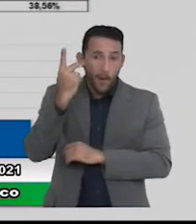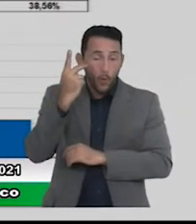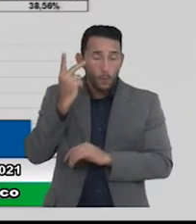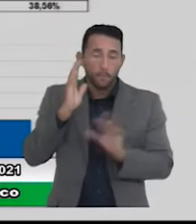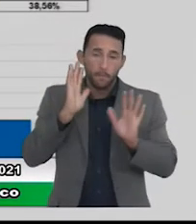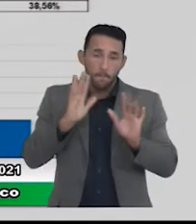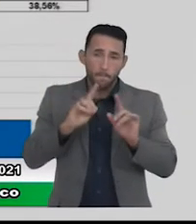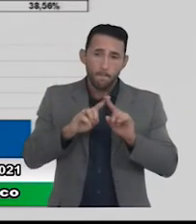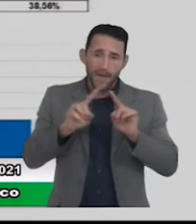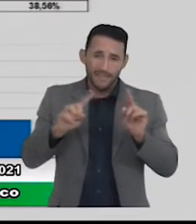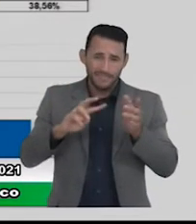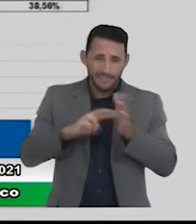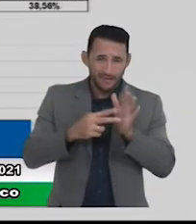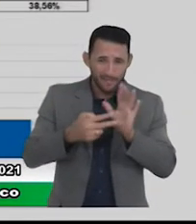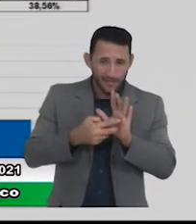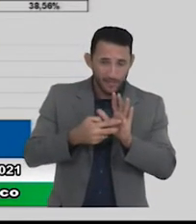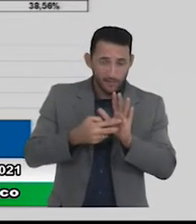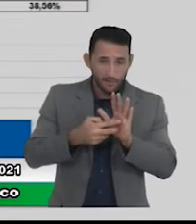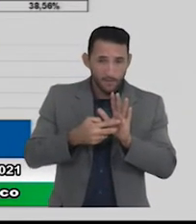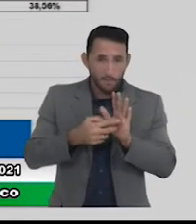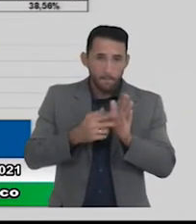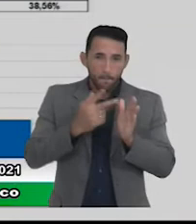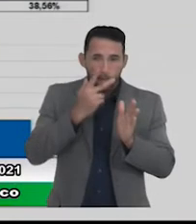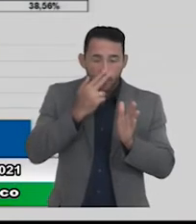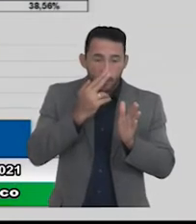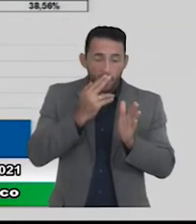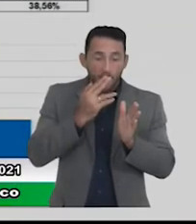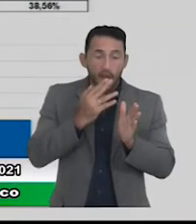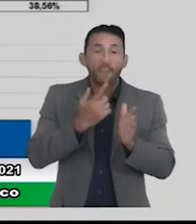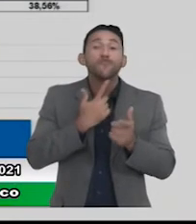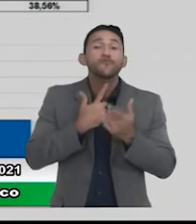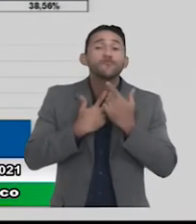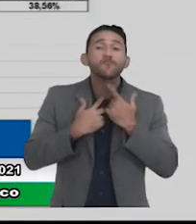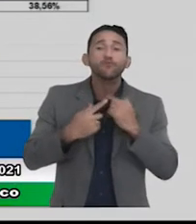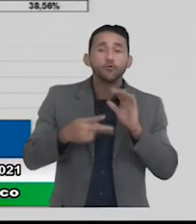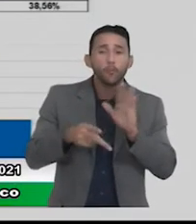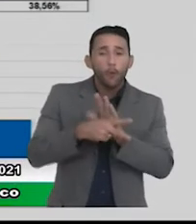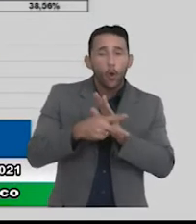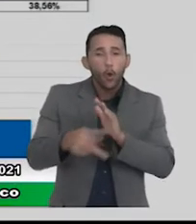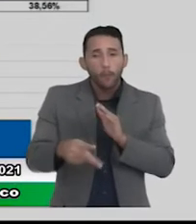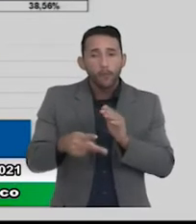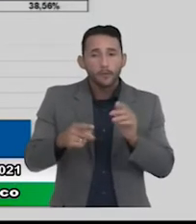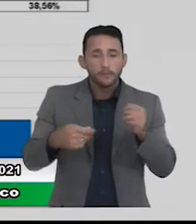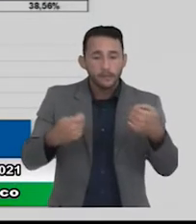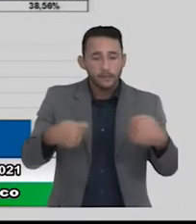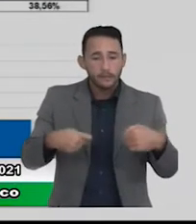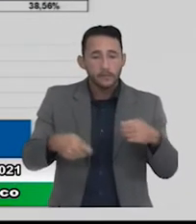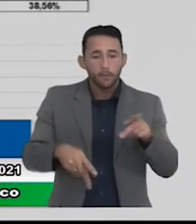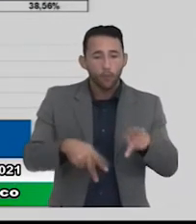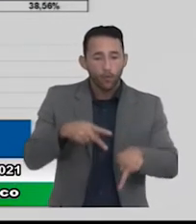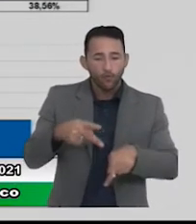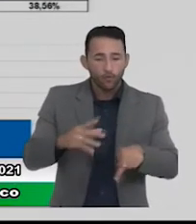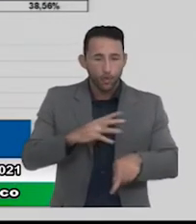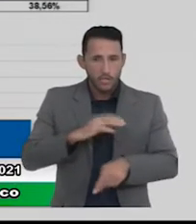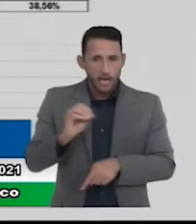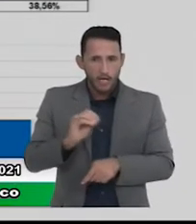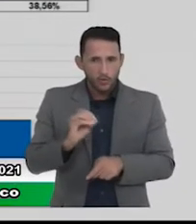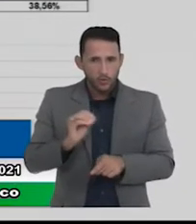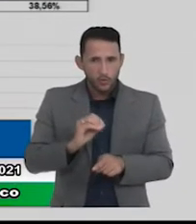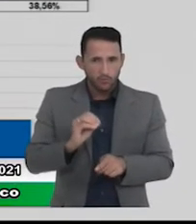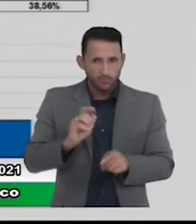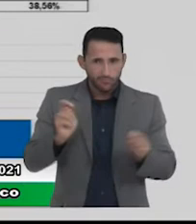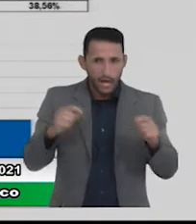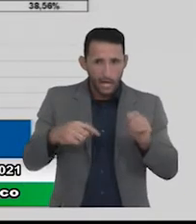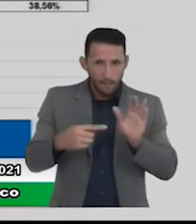dizer que os anseios da população e da própria legislatura estejam aqui nesses